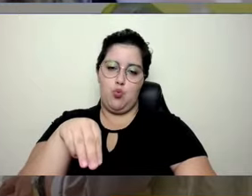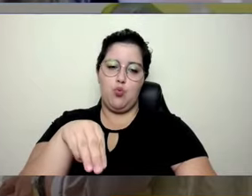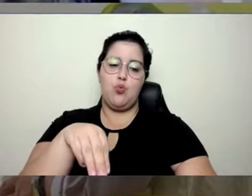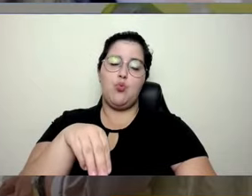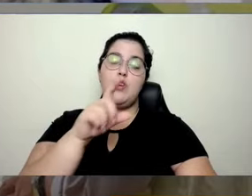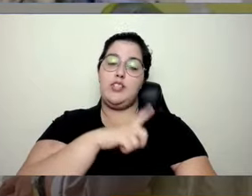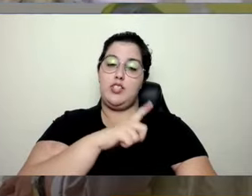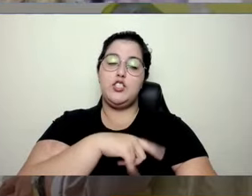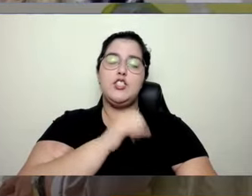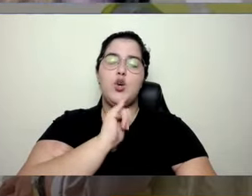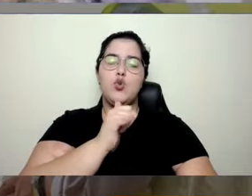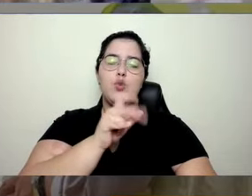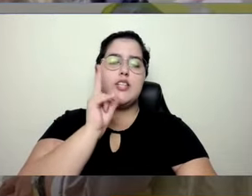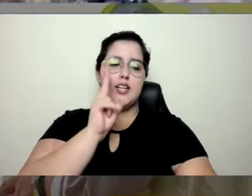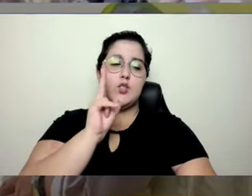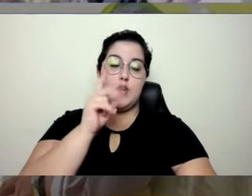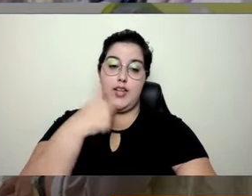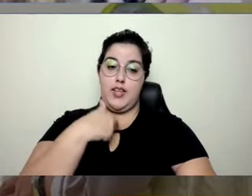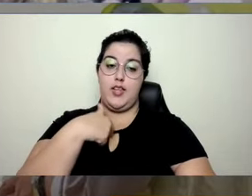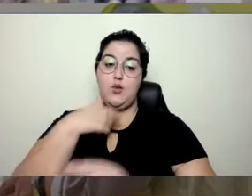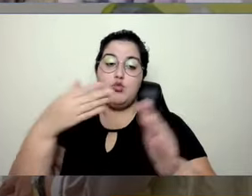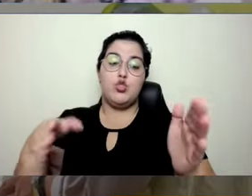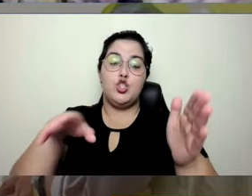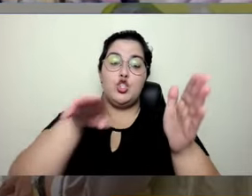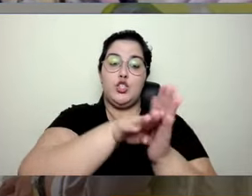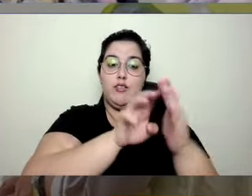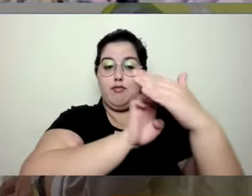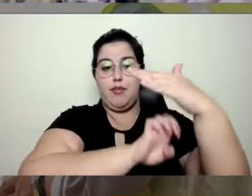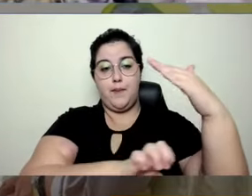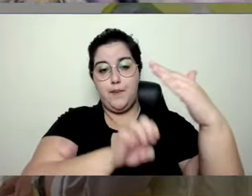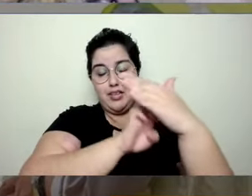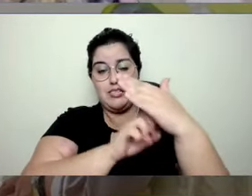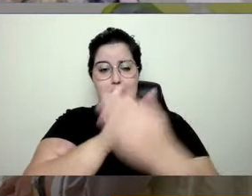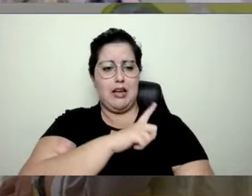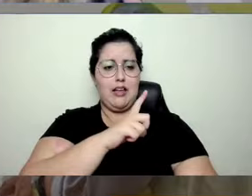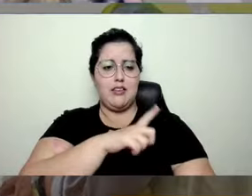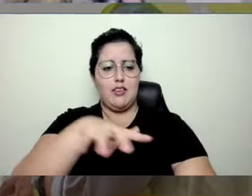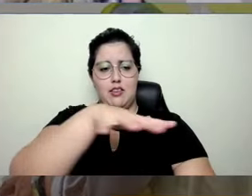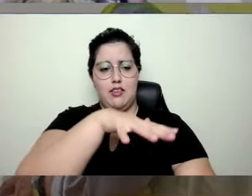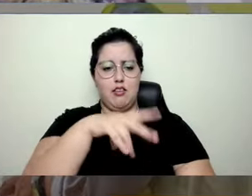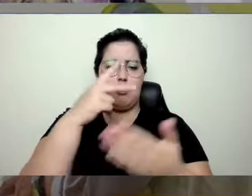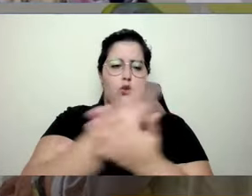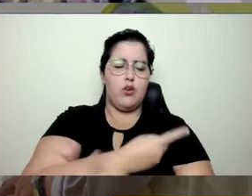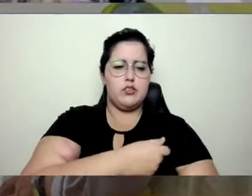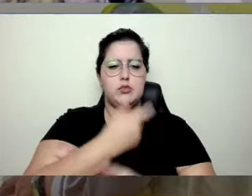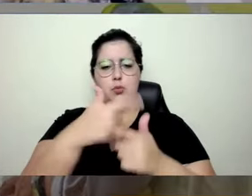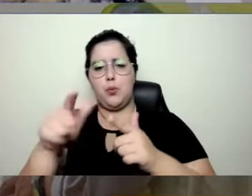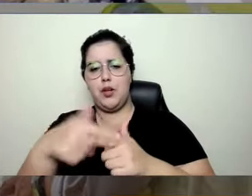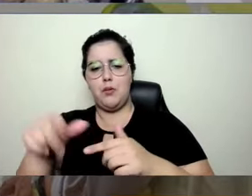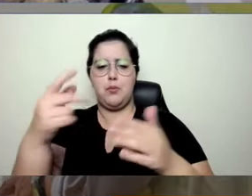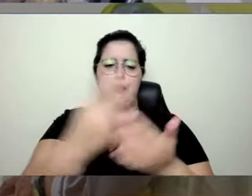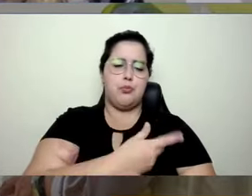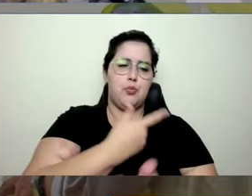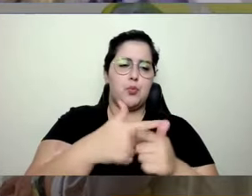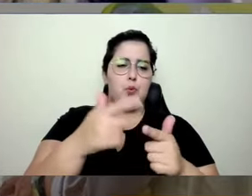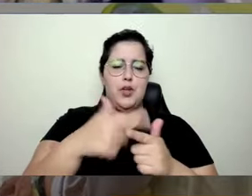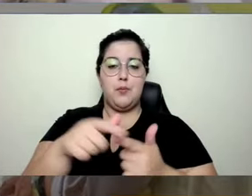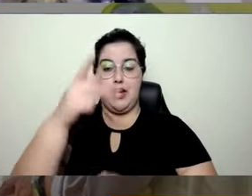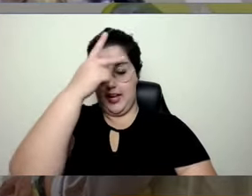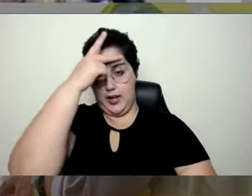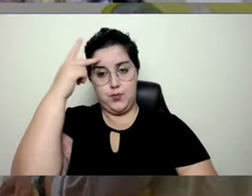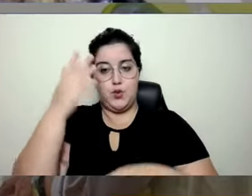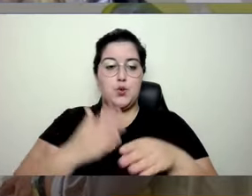tinha uma narrativa assim de, olha, eu estou chegando na empresa e está cheio de imprevistos, então, a pessoa ia para o café,